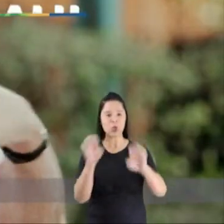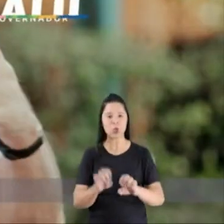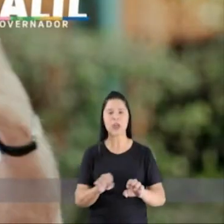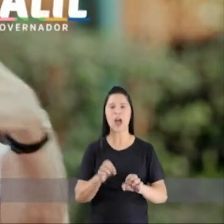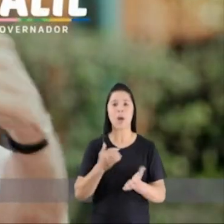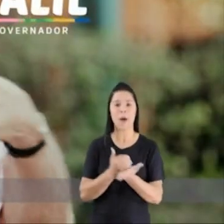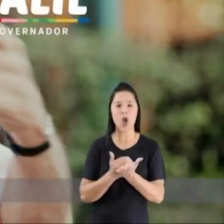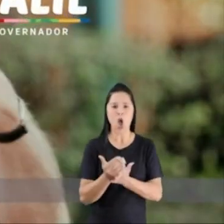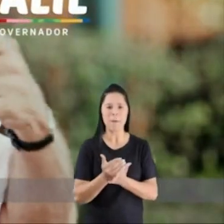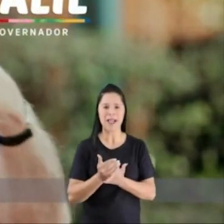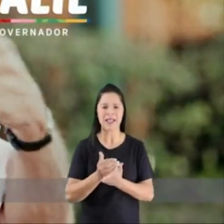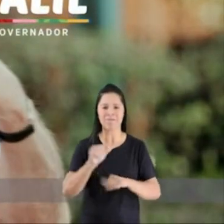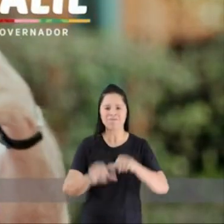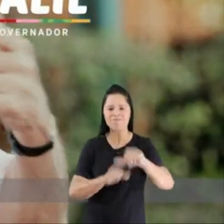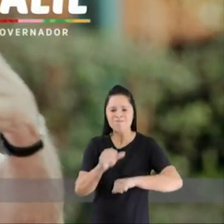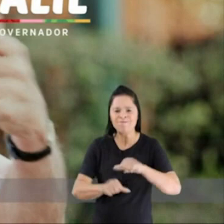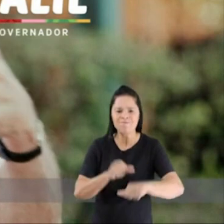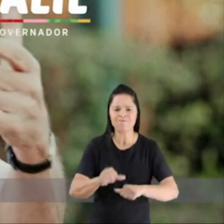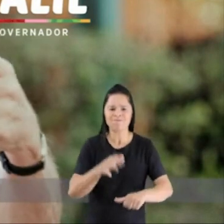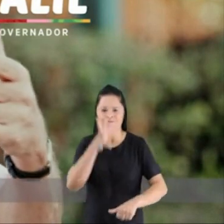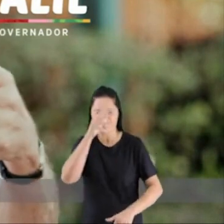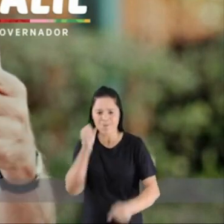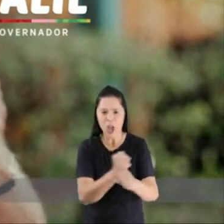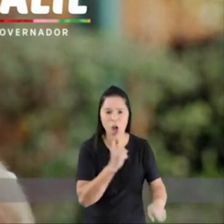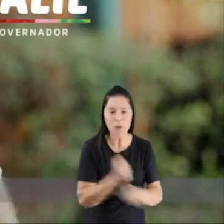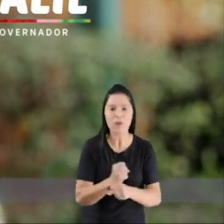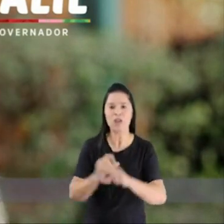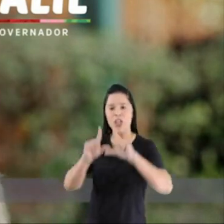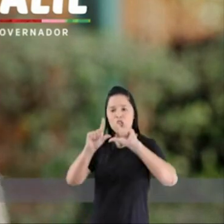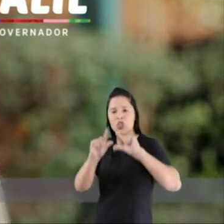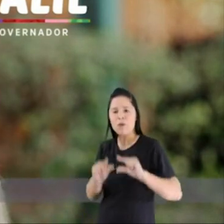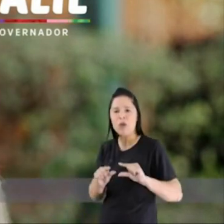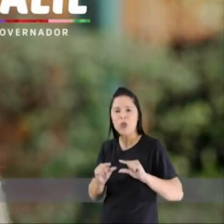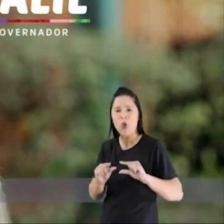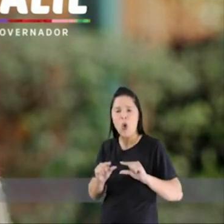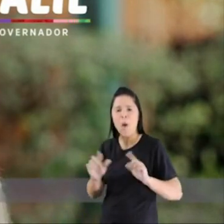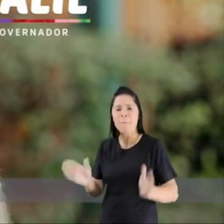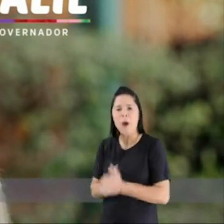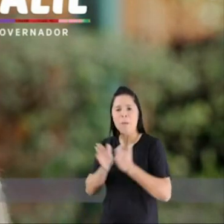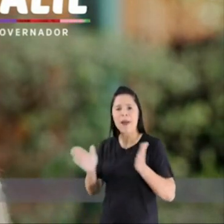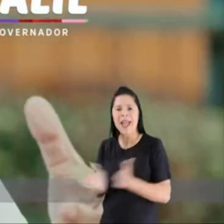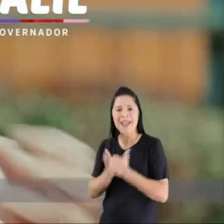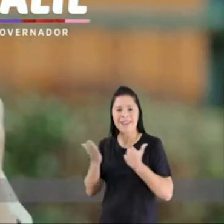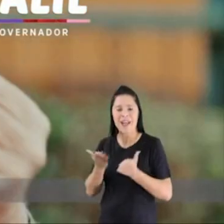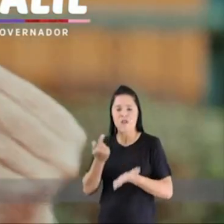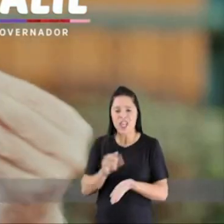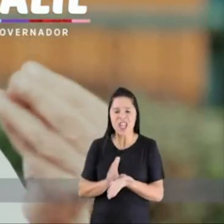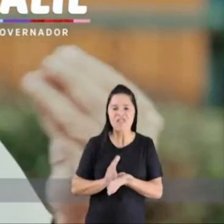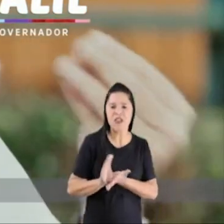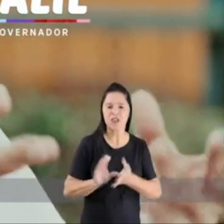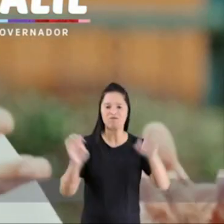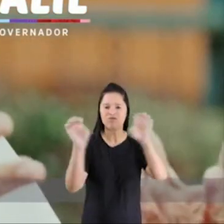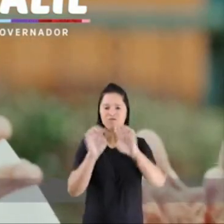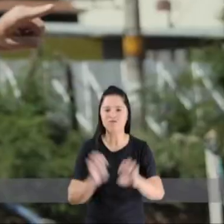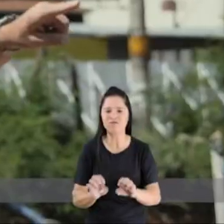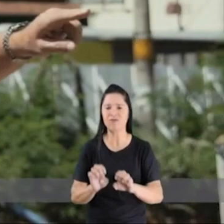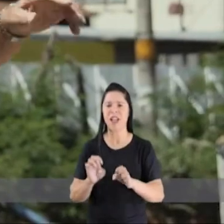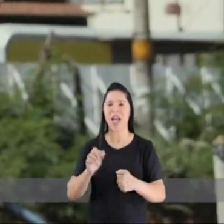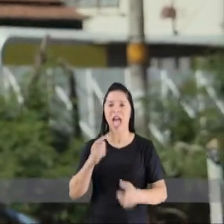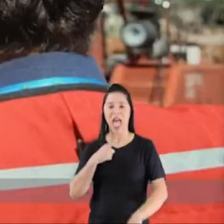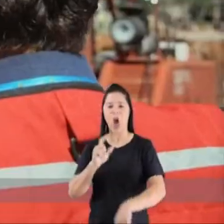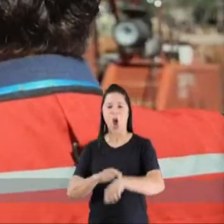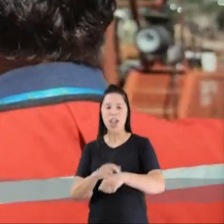infraestrutura para rodar no Estado, você diminui muito o bolsão do problema. Investir em infraestrutura,